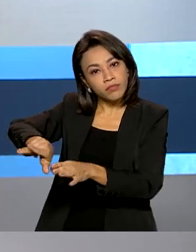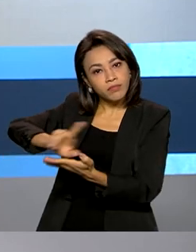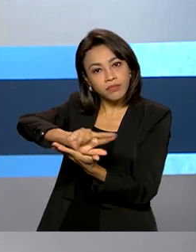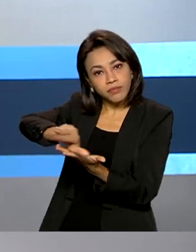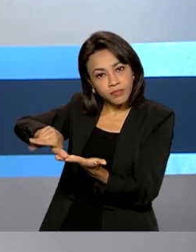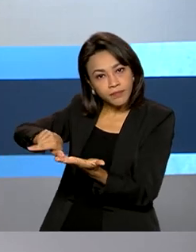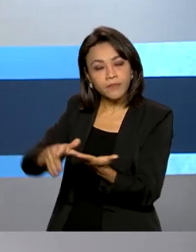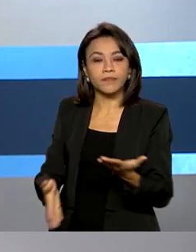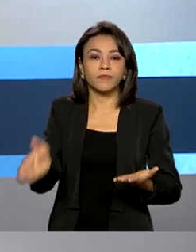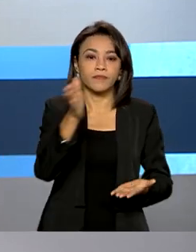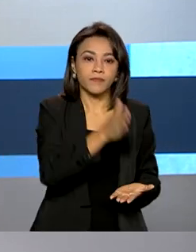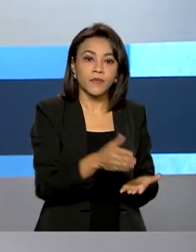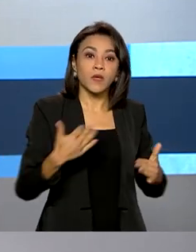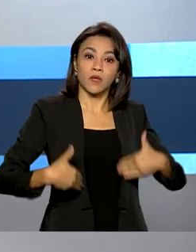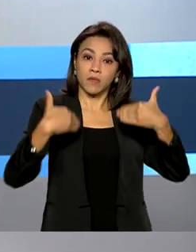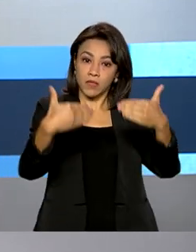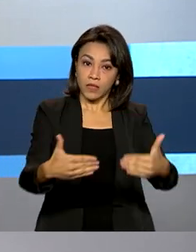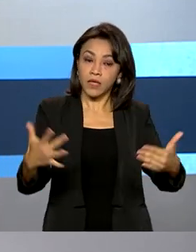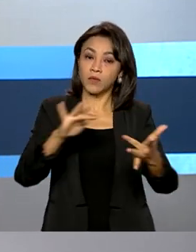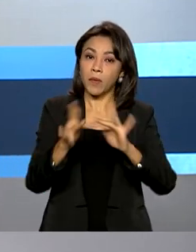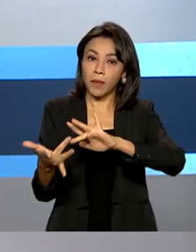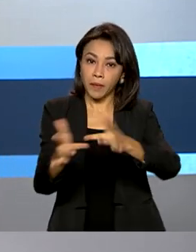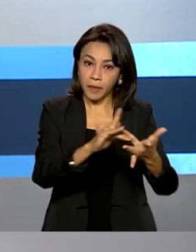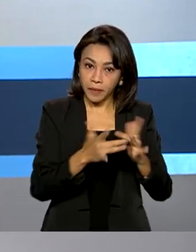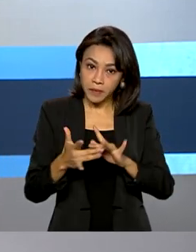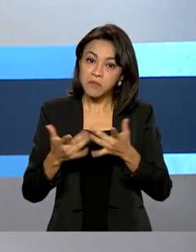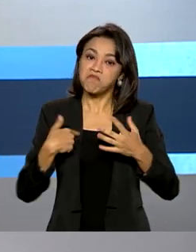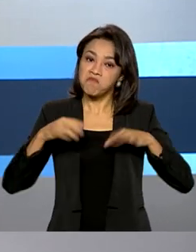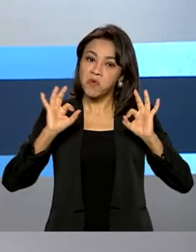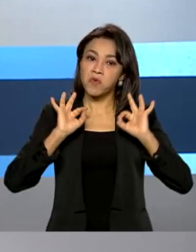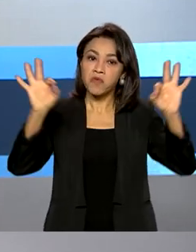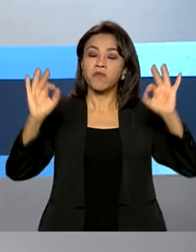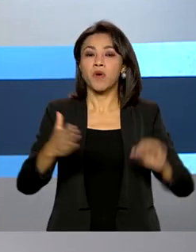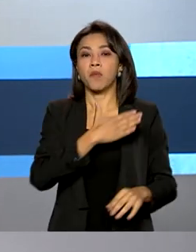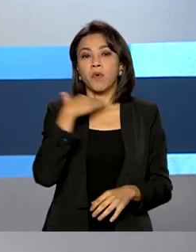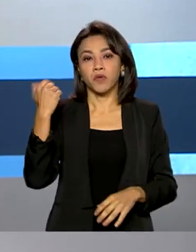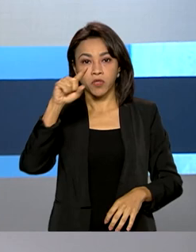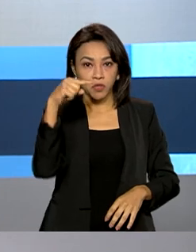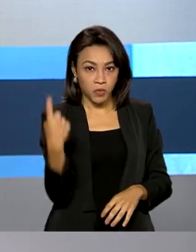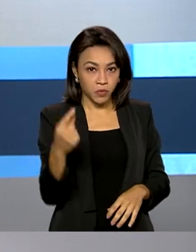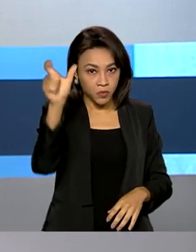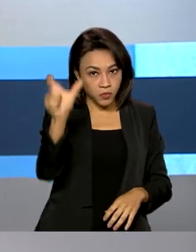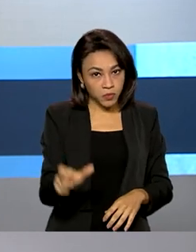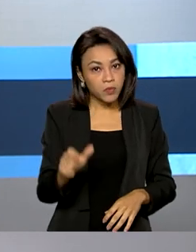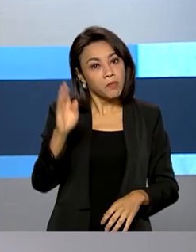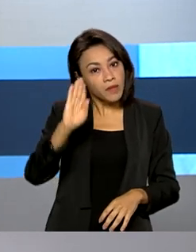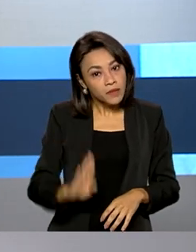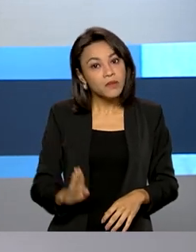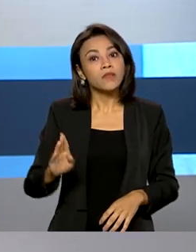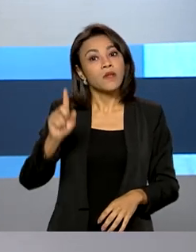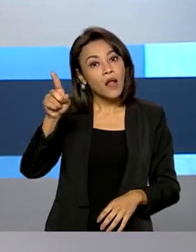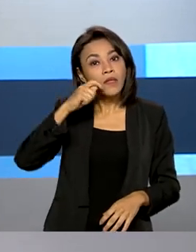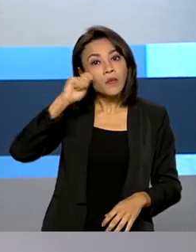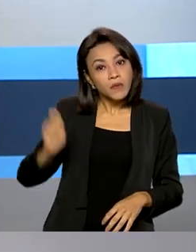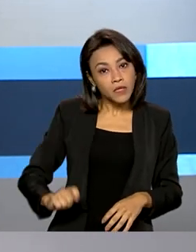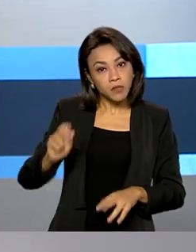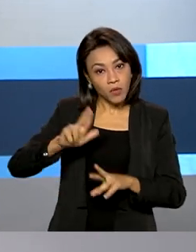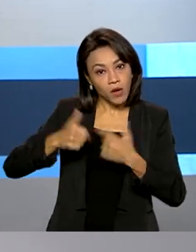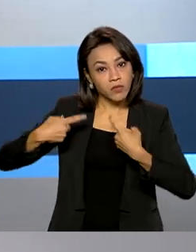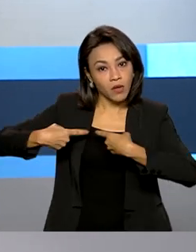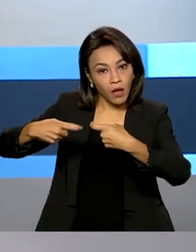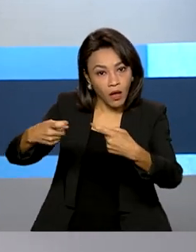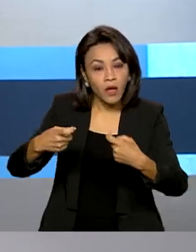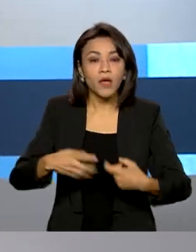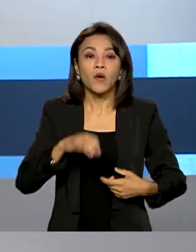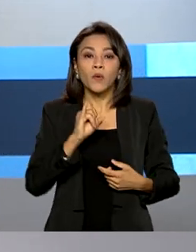O Ministério das Relações Exteriores confirmou a morte de um brasileiro na Ucrânia em decorrência do conflito naquele país. O Itamaraty